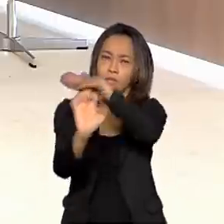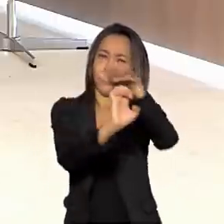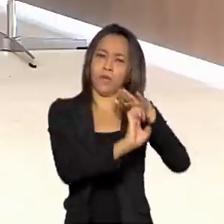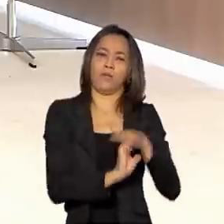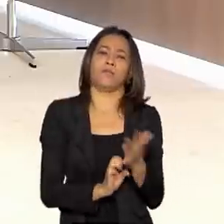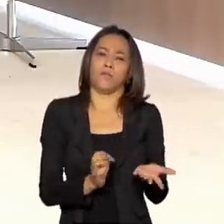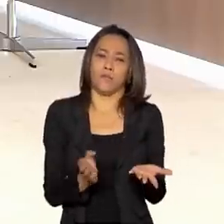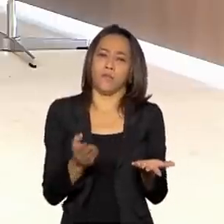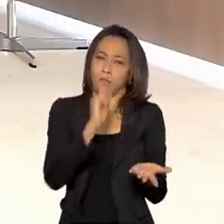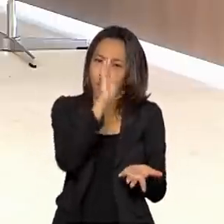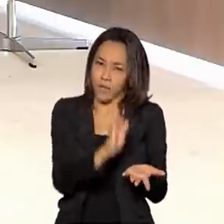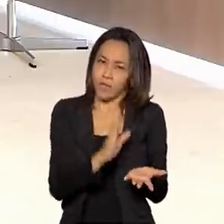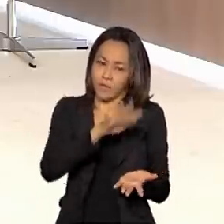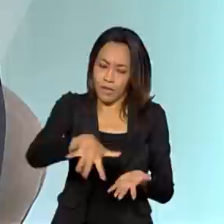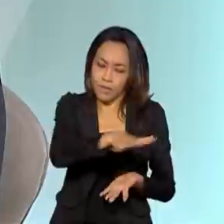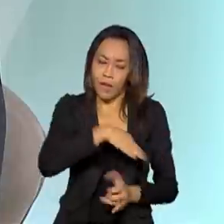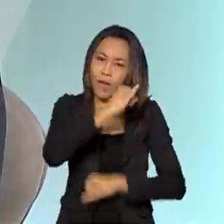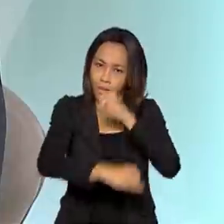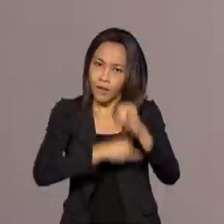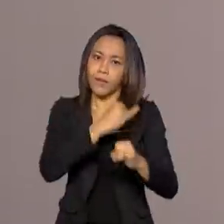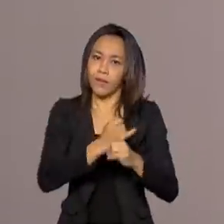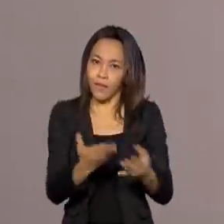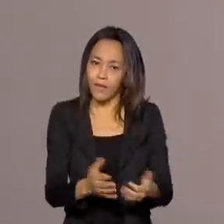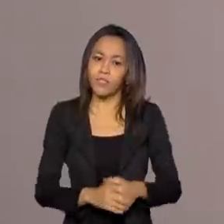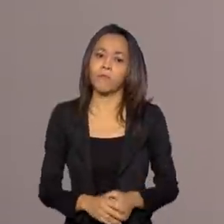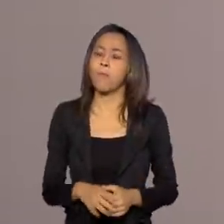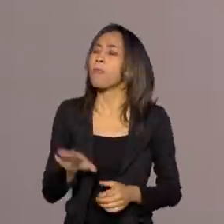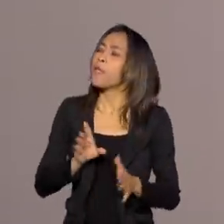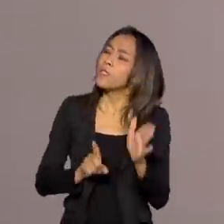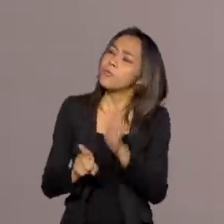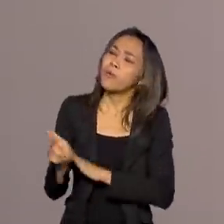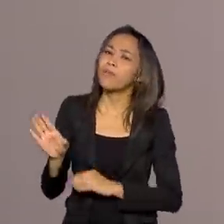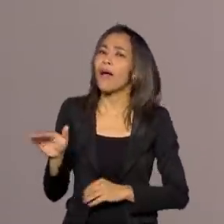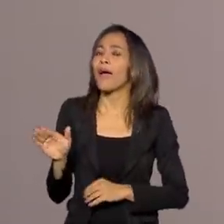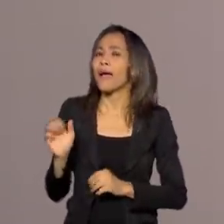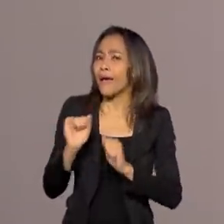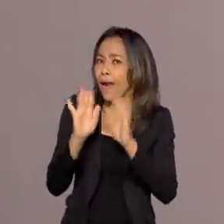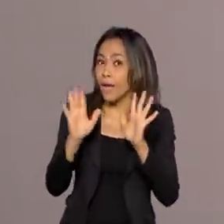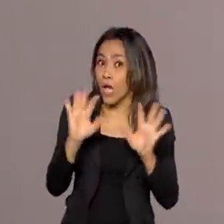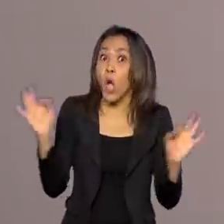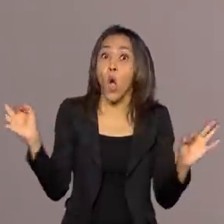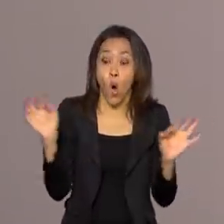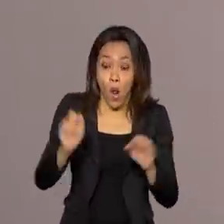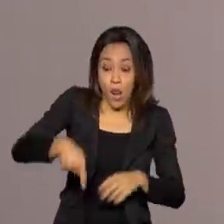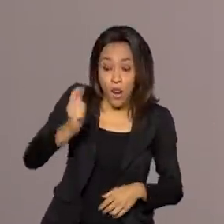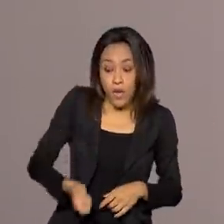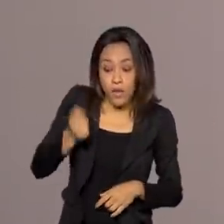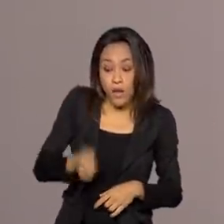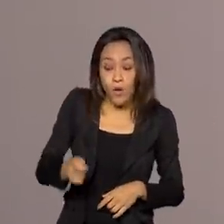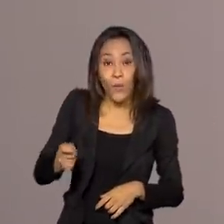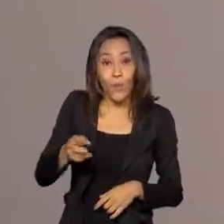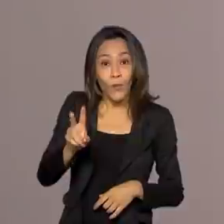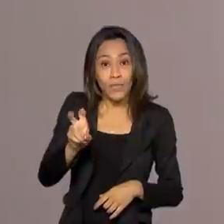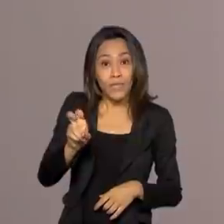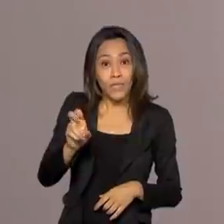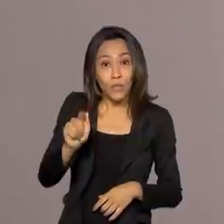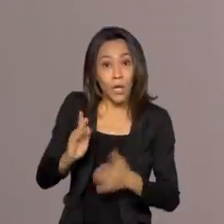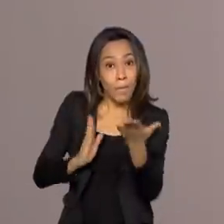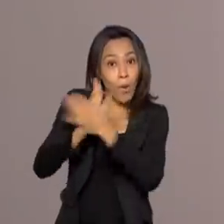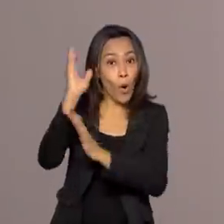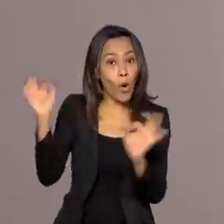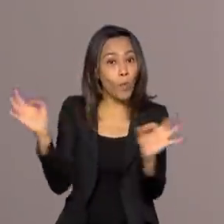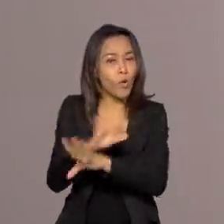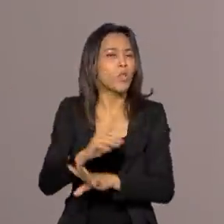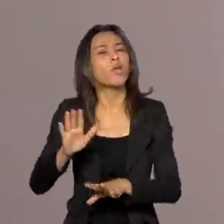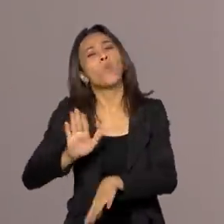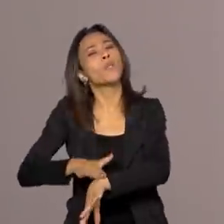uma grande oportunidade de ingresso no setor de educações. Vamos ter uma previsão aqui, claro, para o brasileiro. Depois que acontecer o leilão, quanto tempo a gente ainda demora para